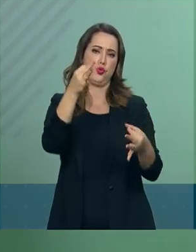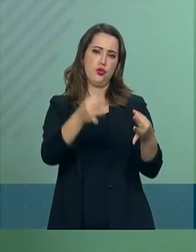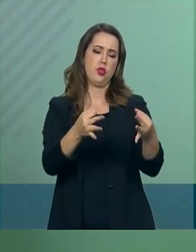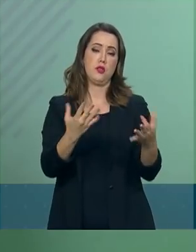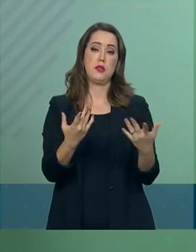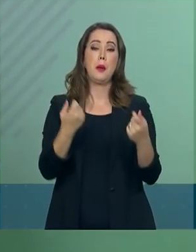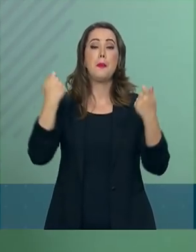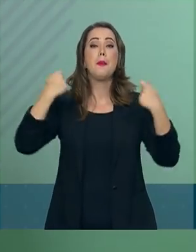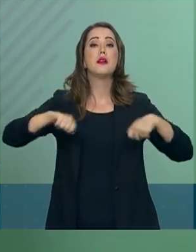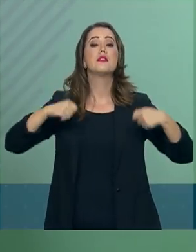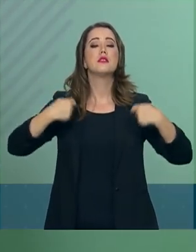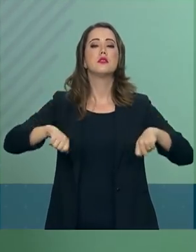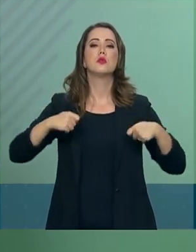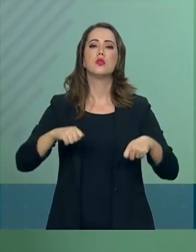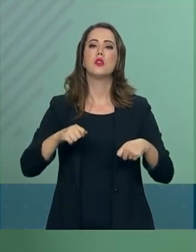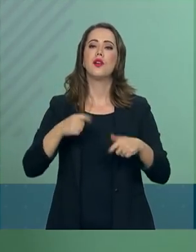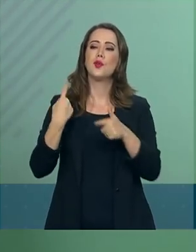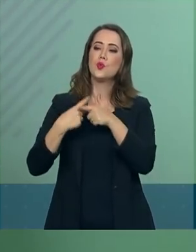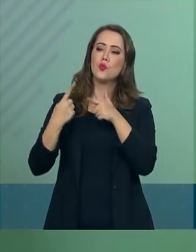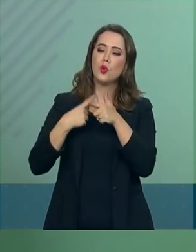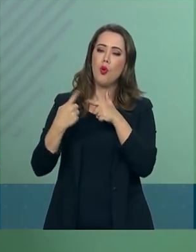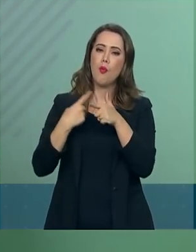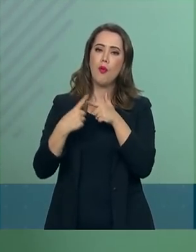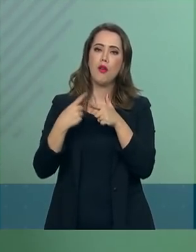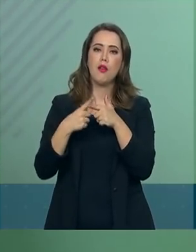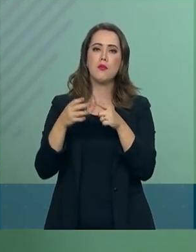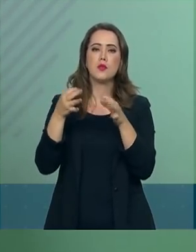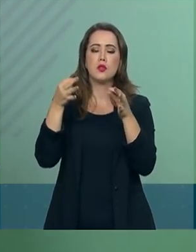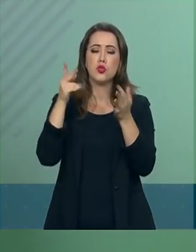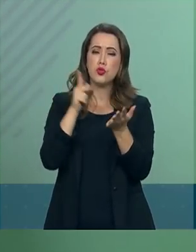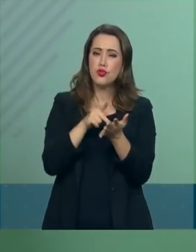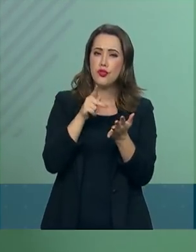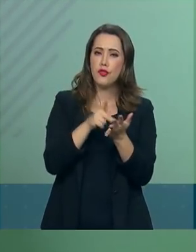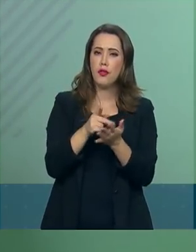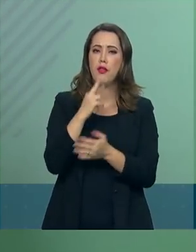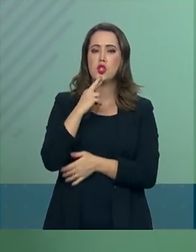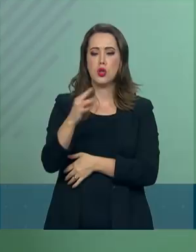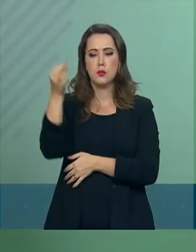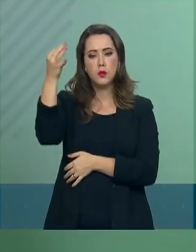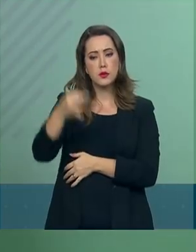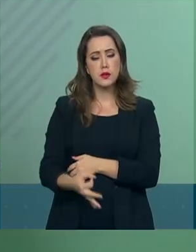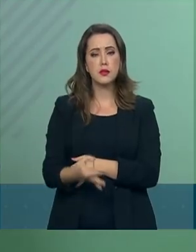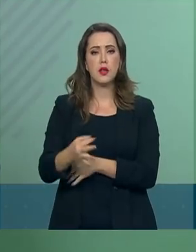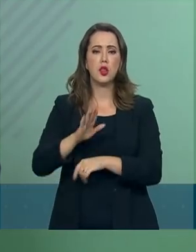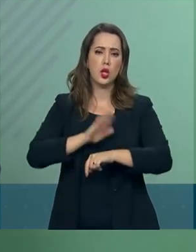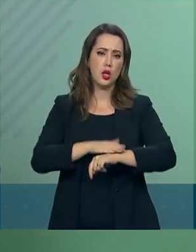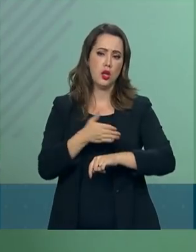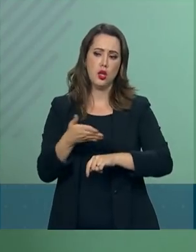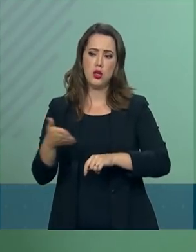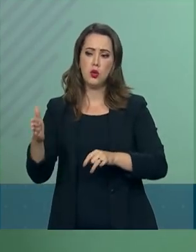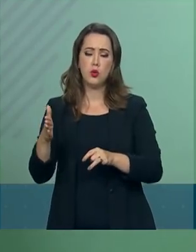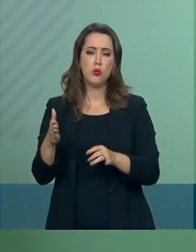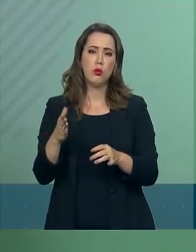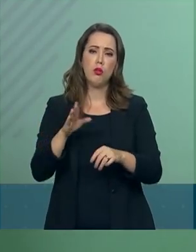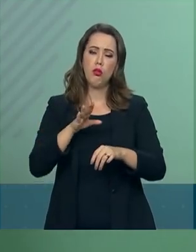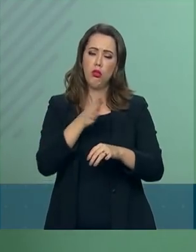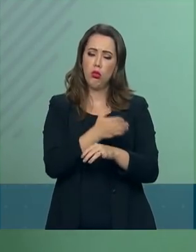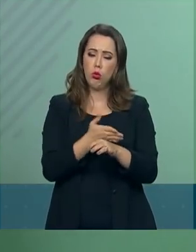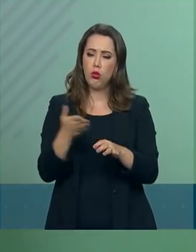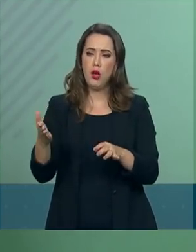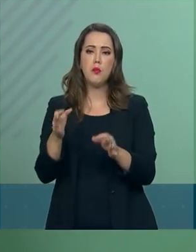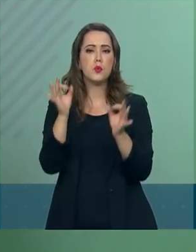é preciso que os problemas sejam efetivamente resolvidos e em um prazo razoável,